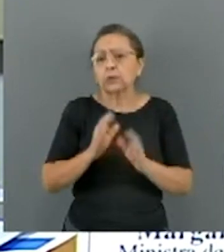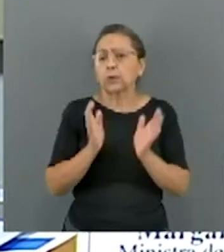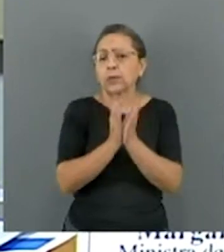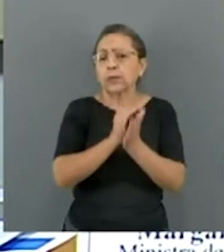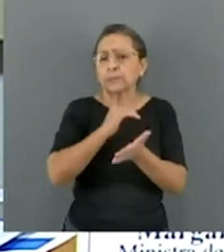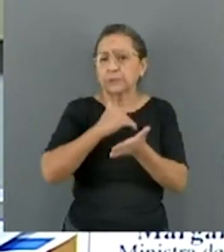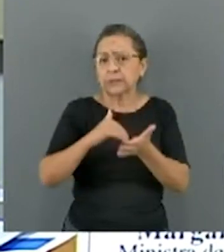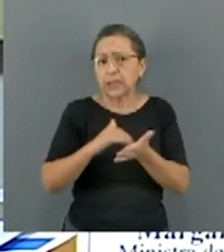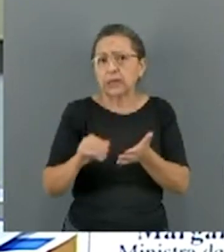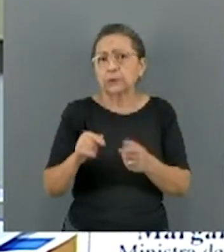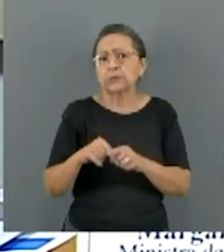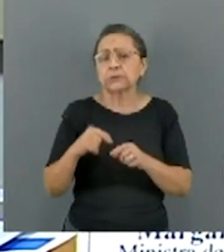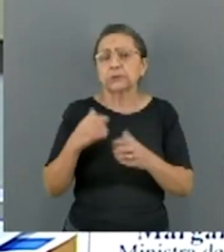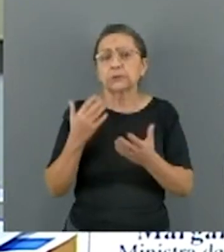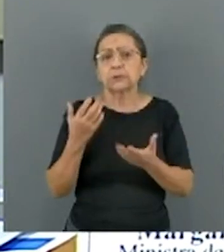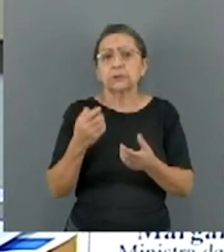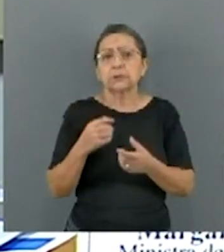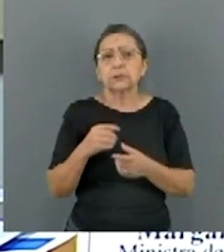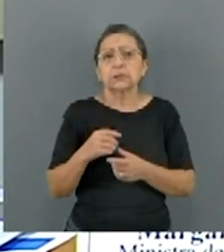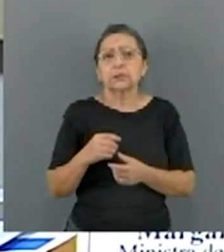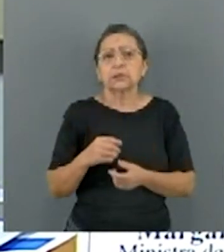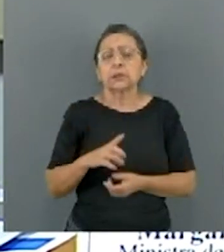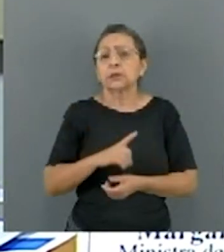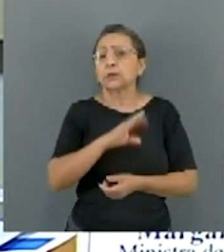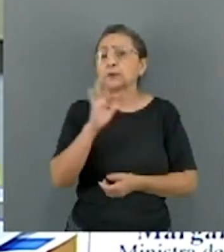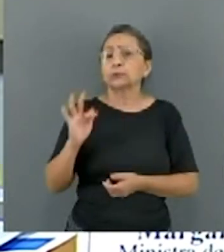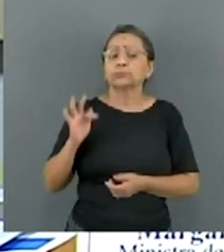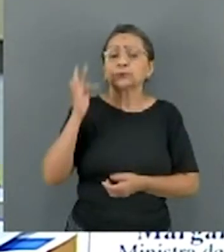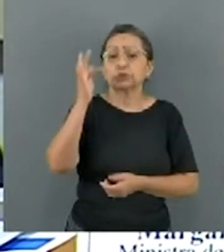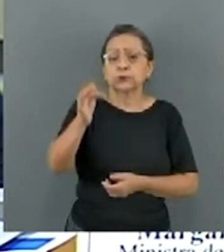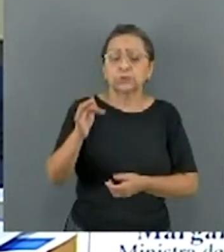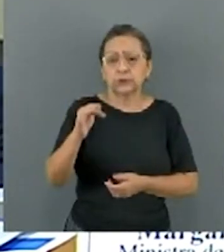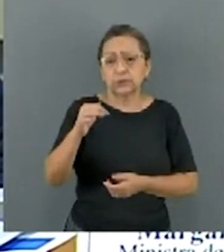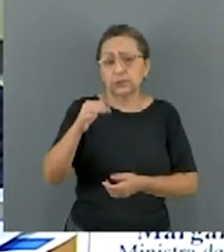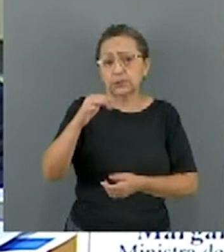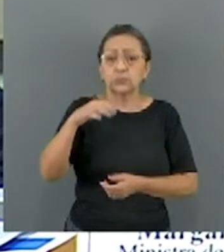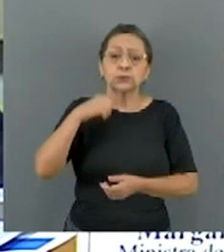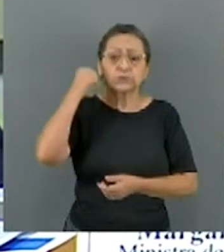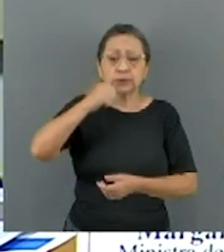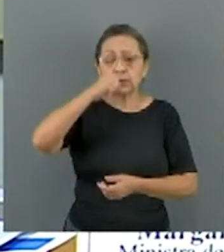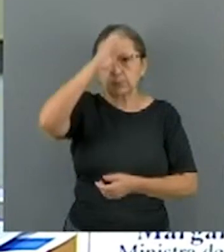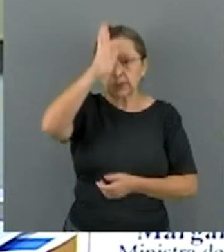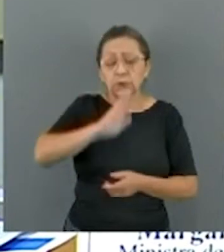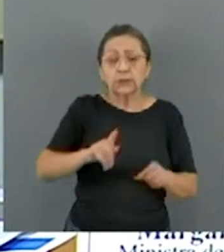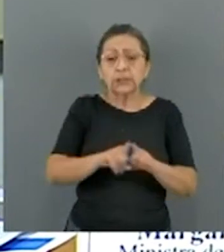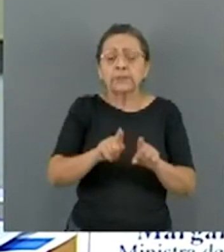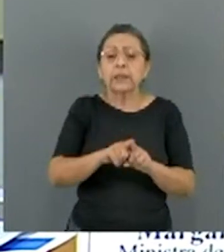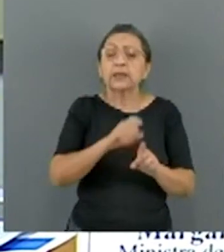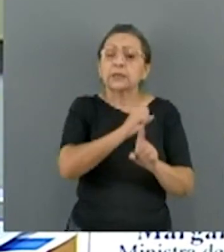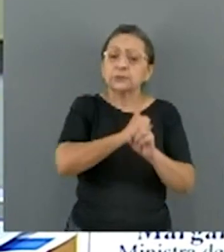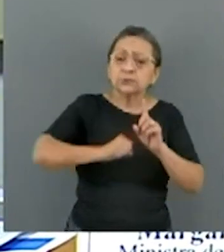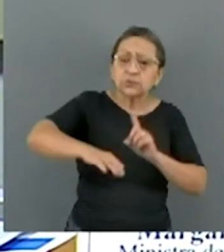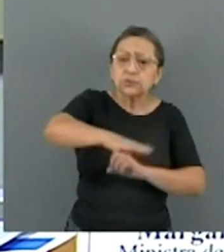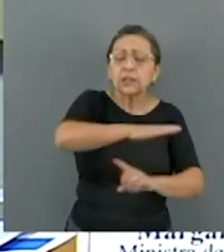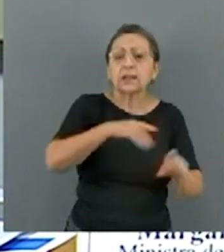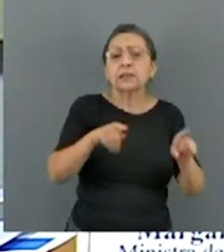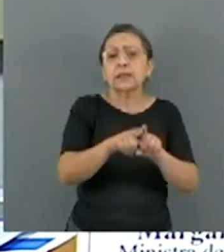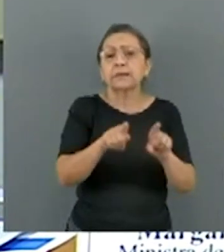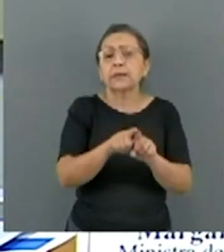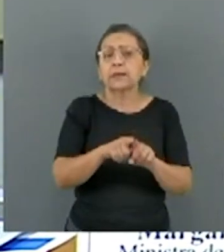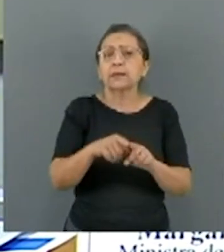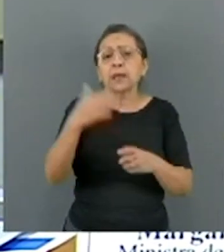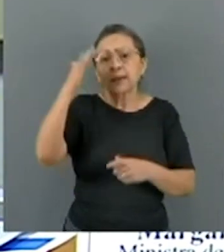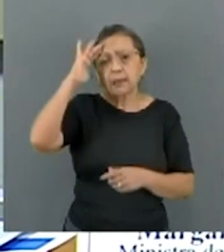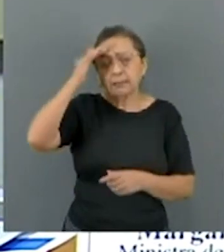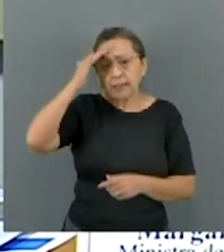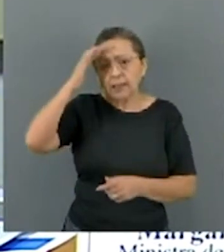nesse movimento de reconstrução do Brasil e o Senado do Brasil tem, e a sociedade também, entenda